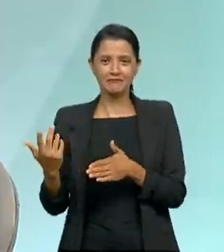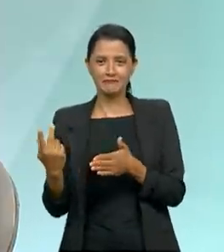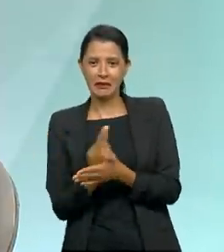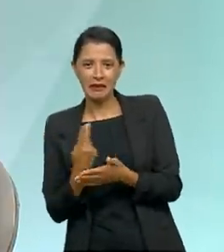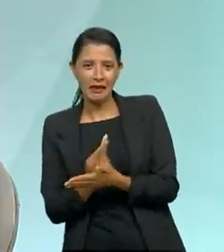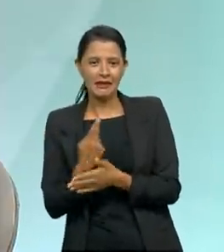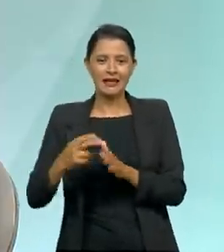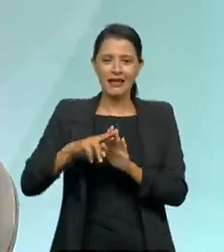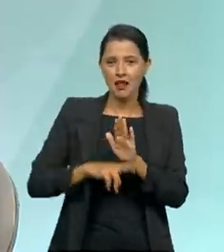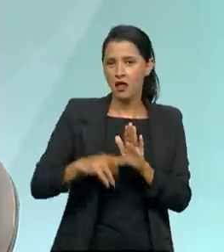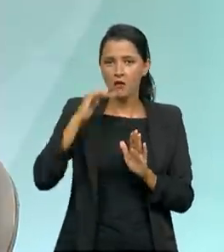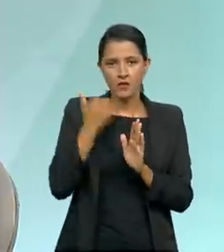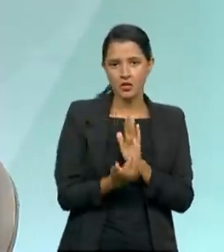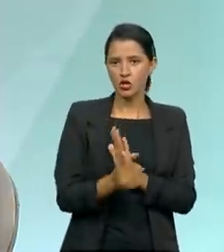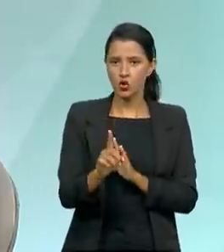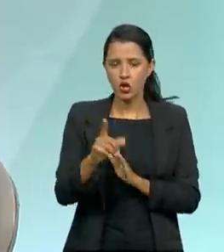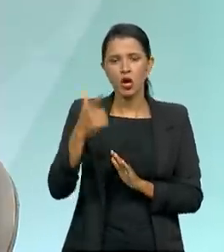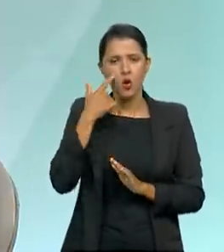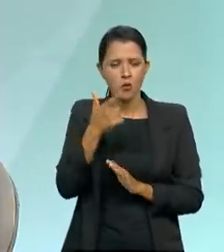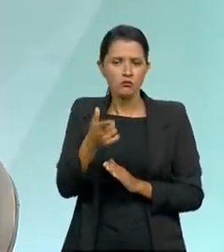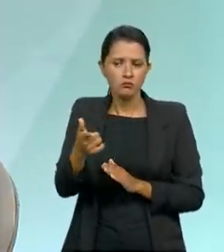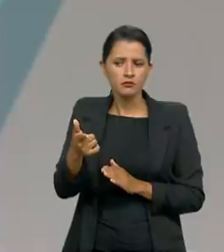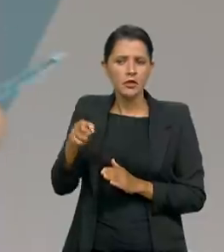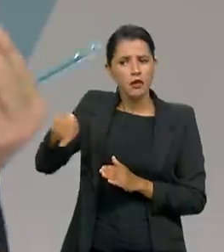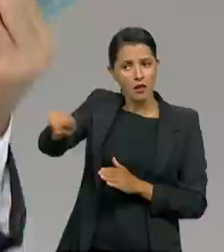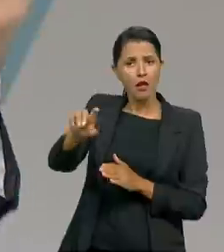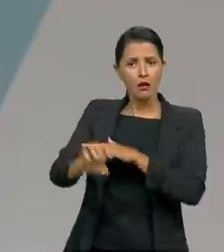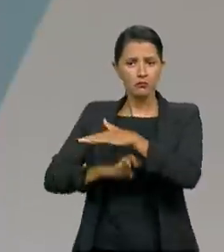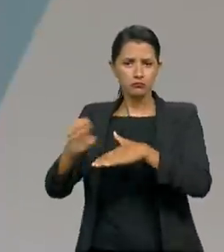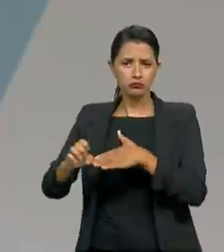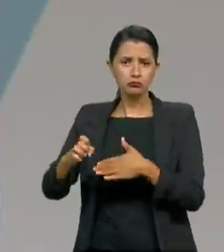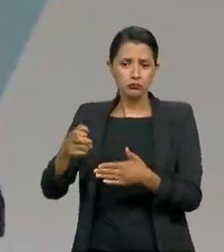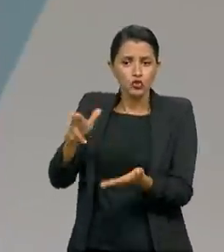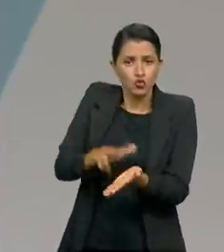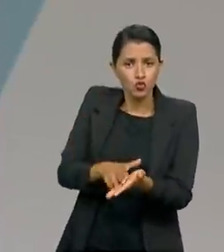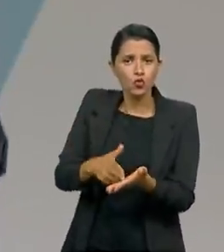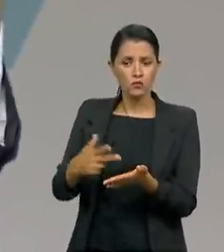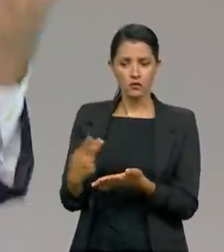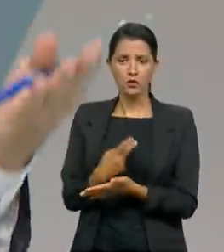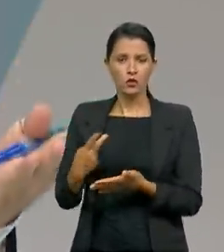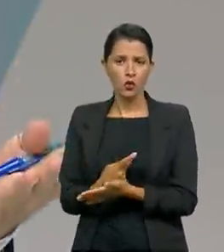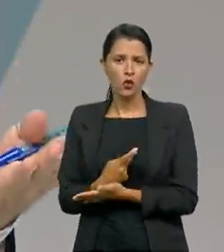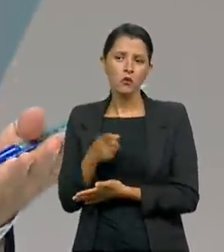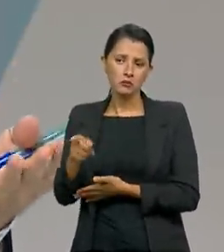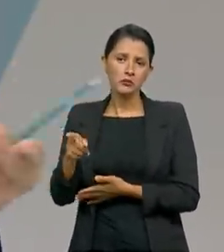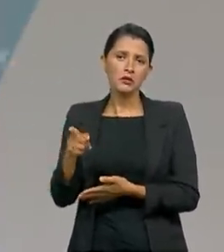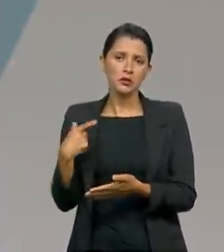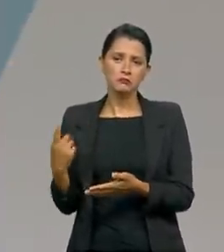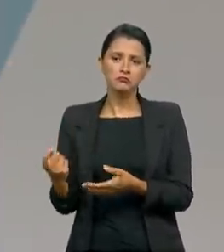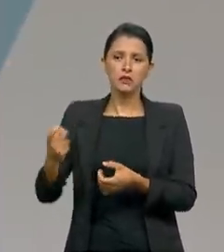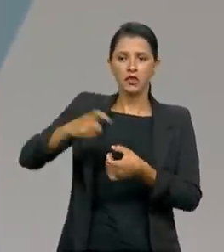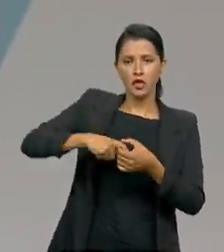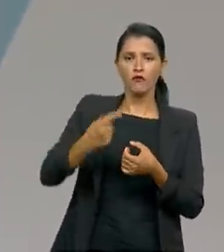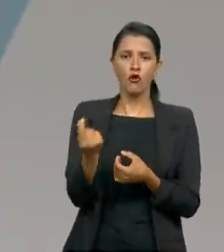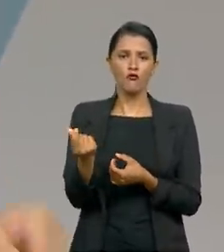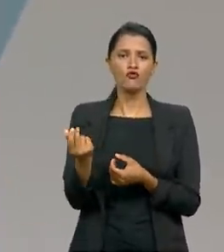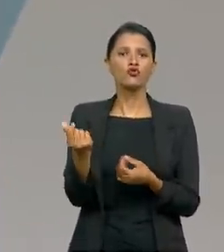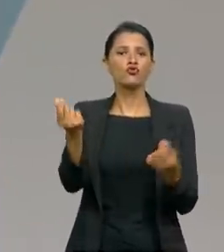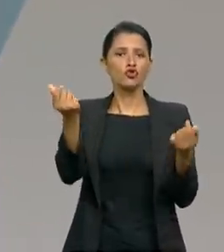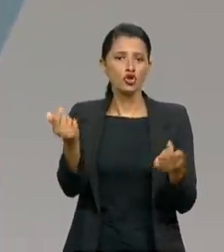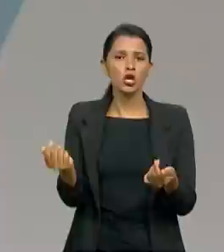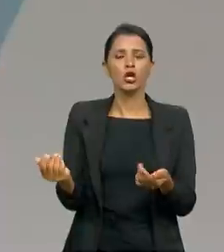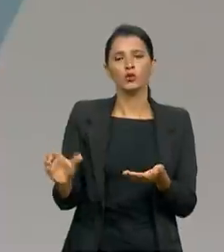à administração pública federal, elas admitem a culpa, admitem o erro e fazem a devolução de recursos